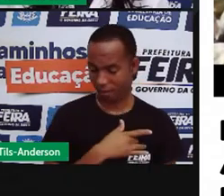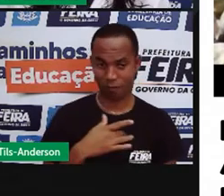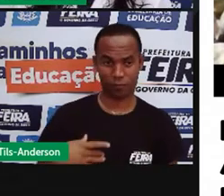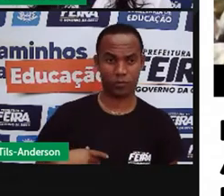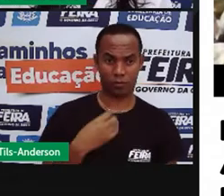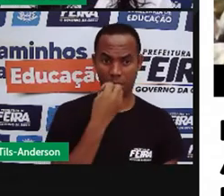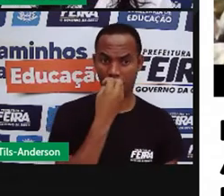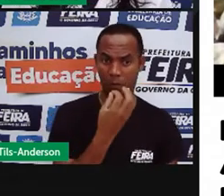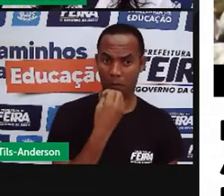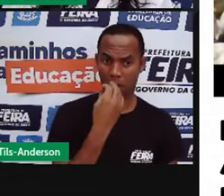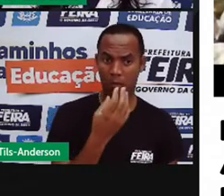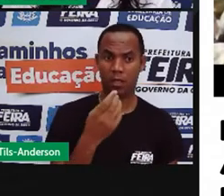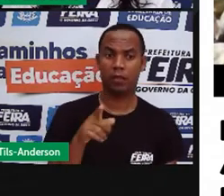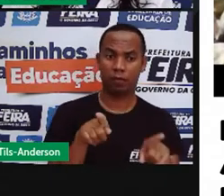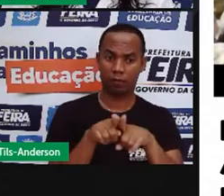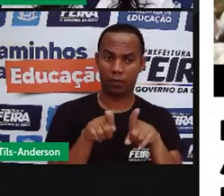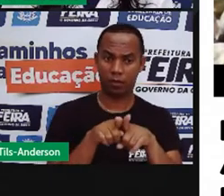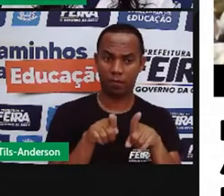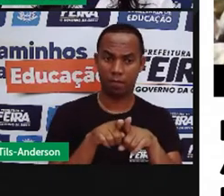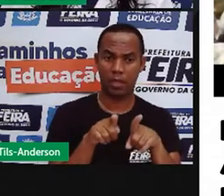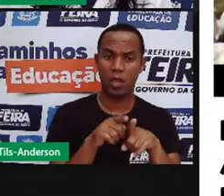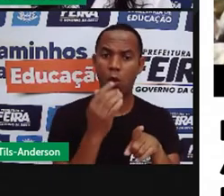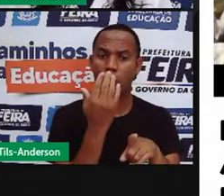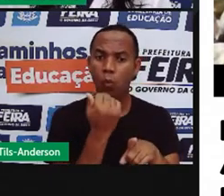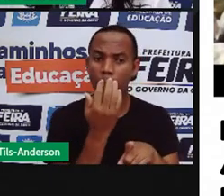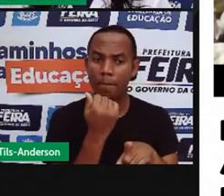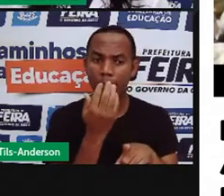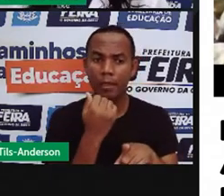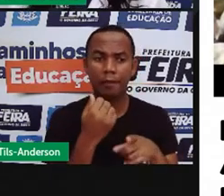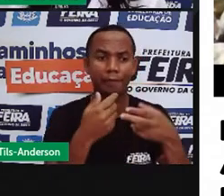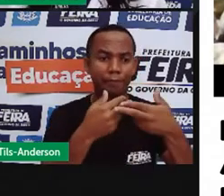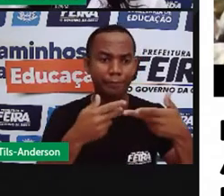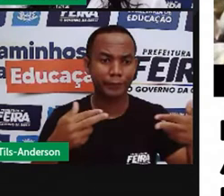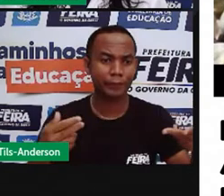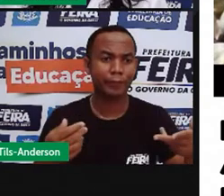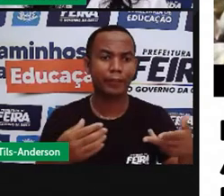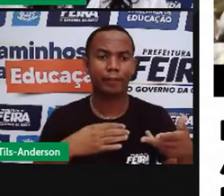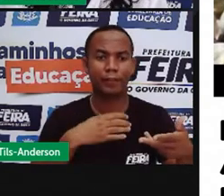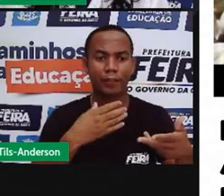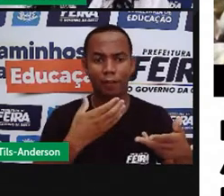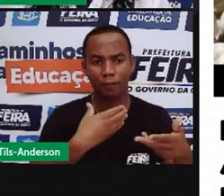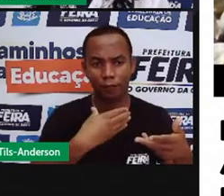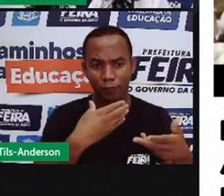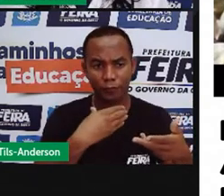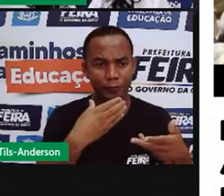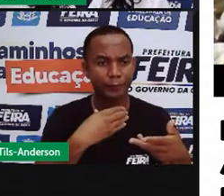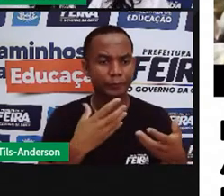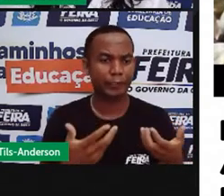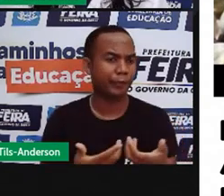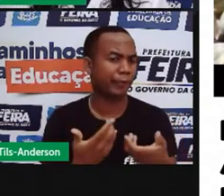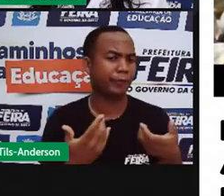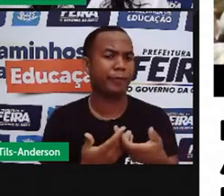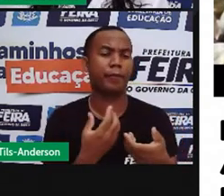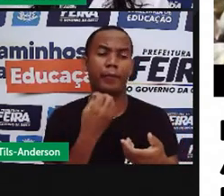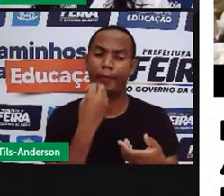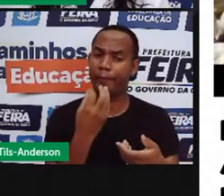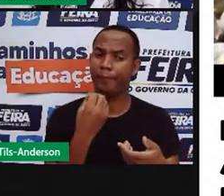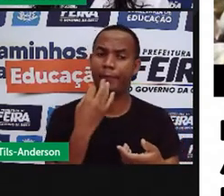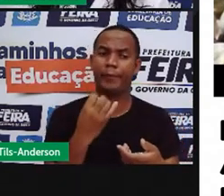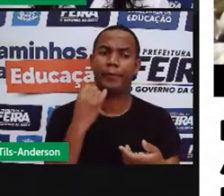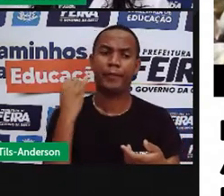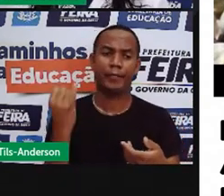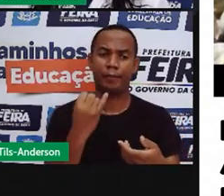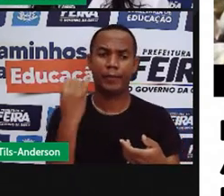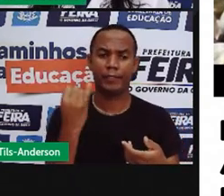Quando nós consumimos os produtos dos agricultores familiares da nossa região, nós